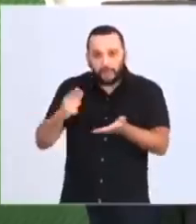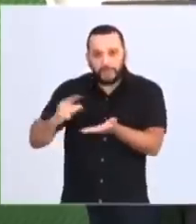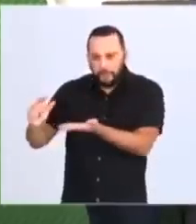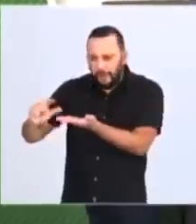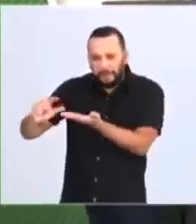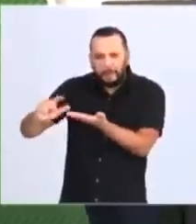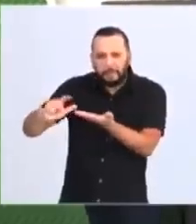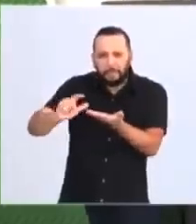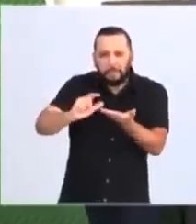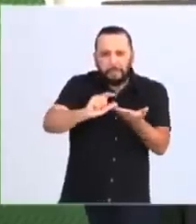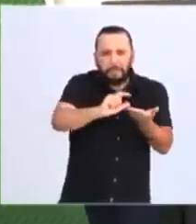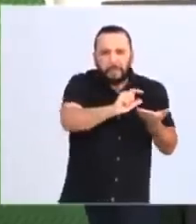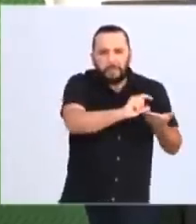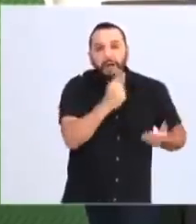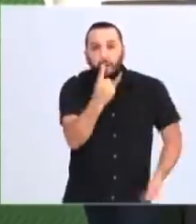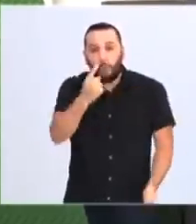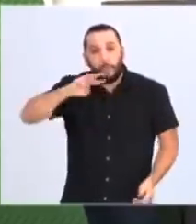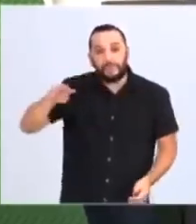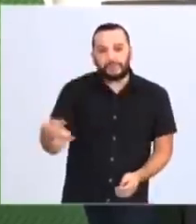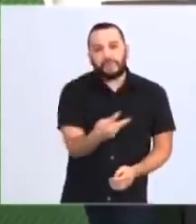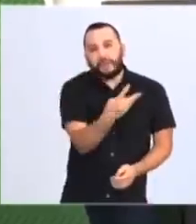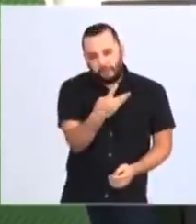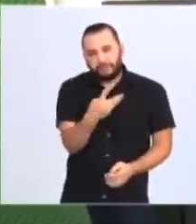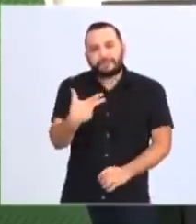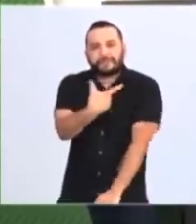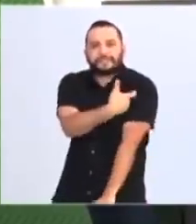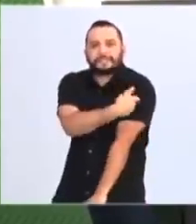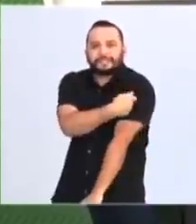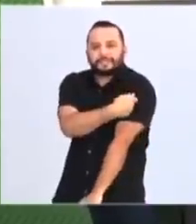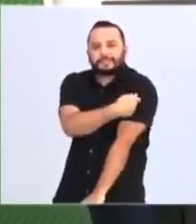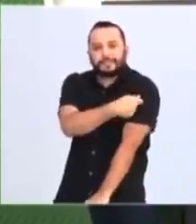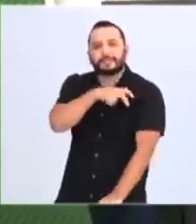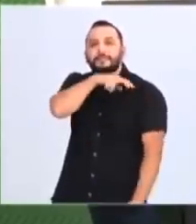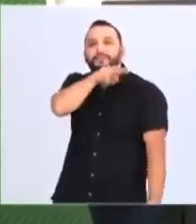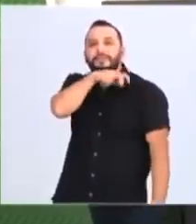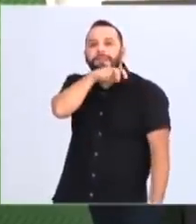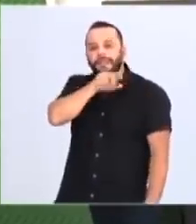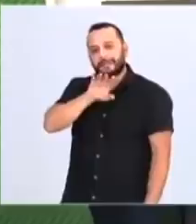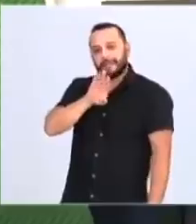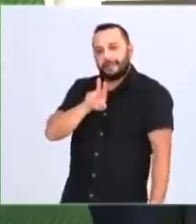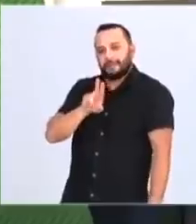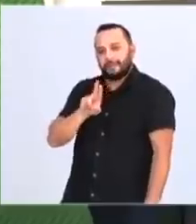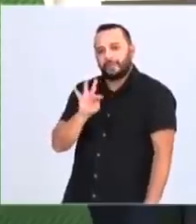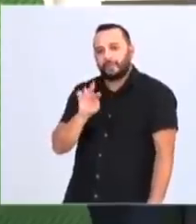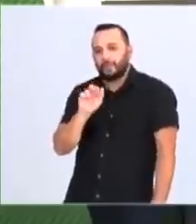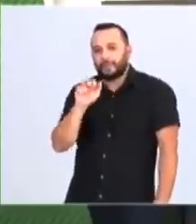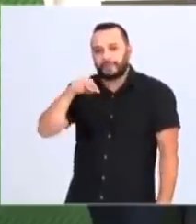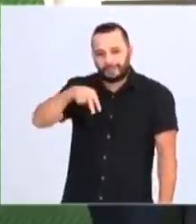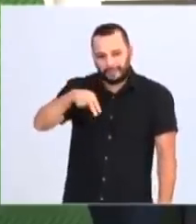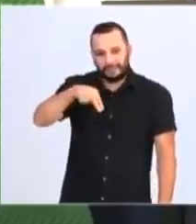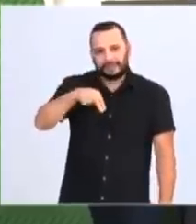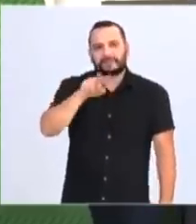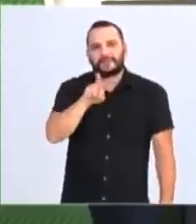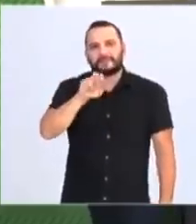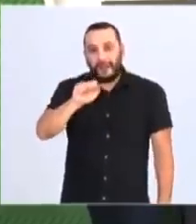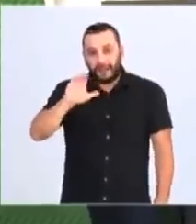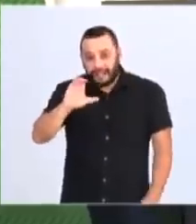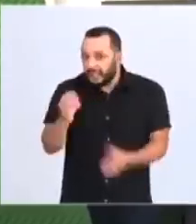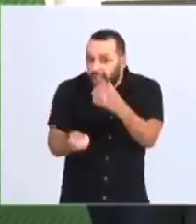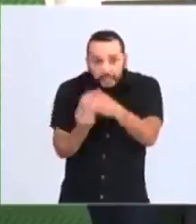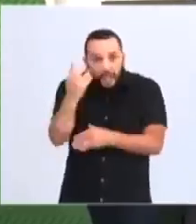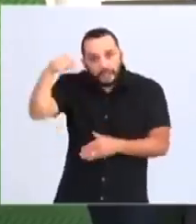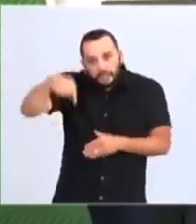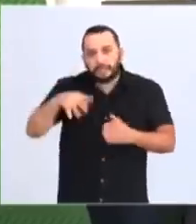um milhão de doses da Butanvac, a vacina, repito, que será produzida integralmente aqui no Instituto